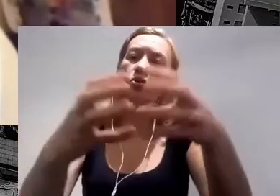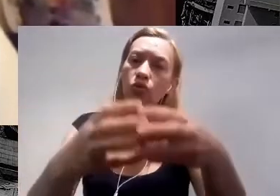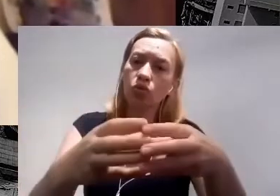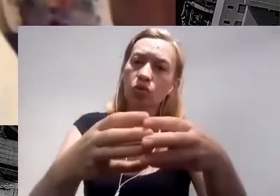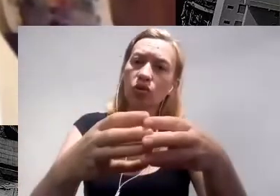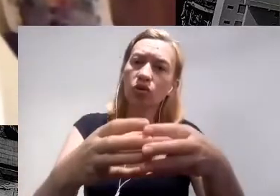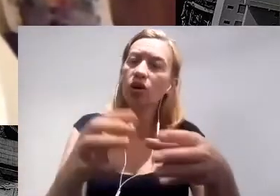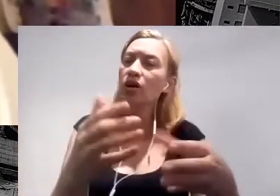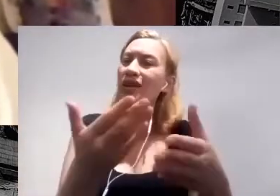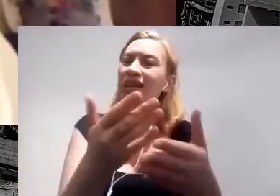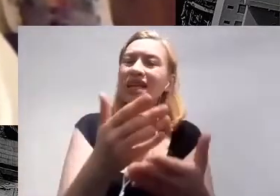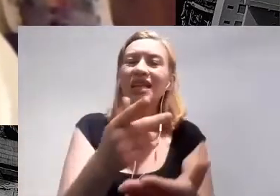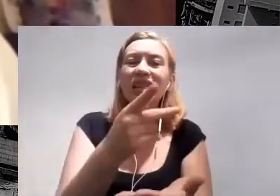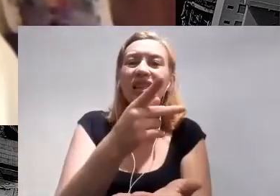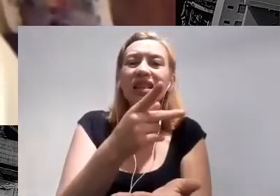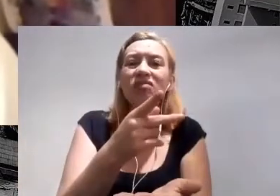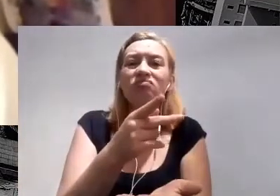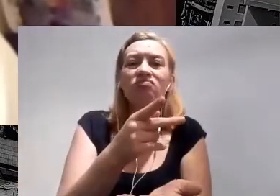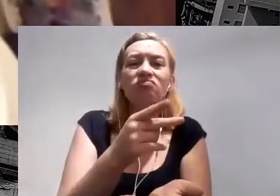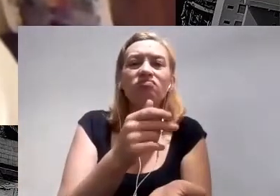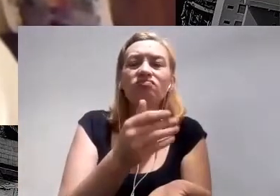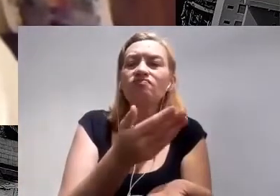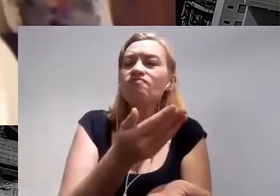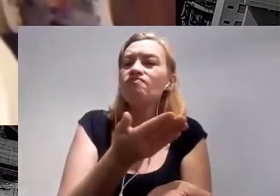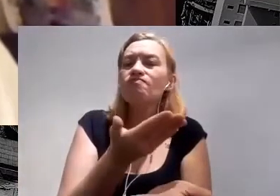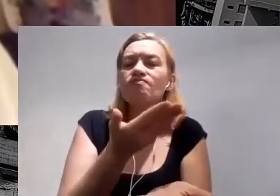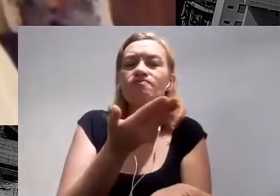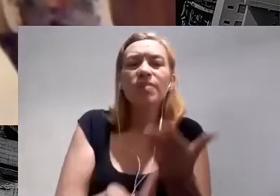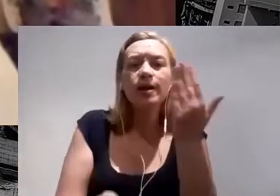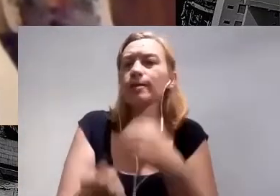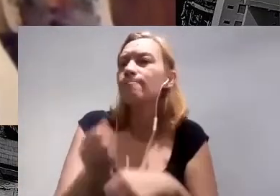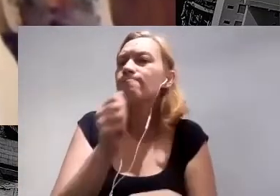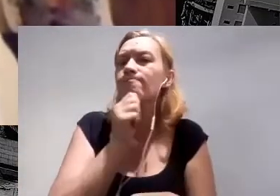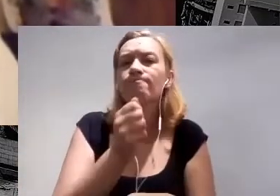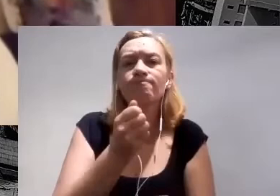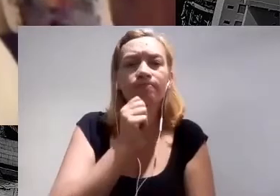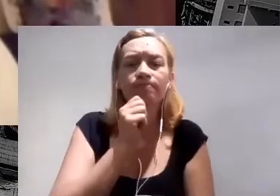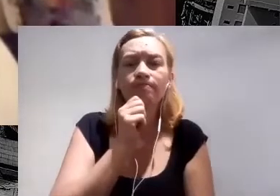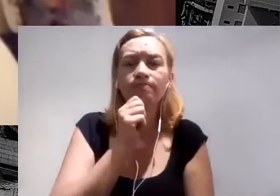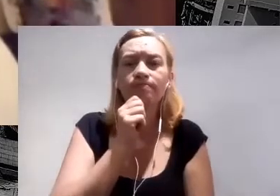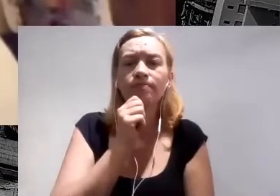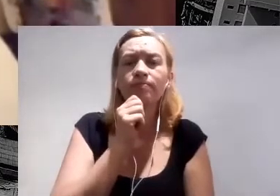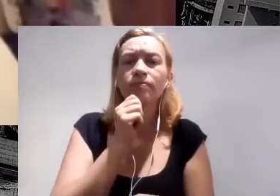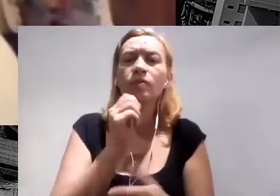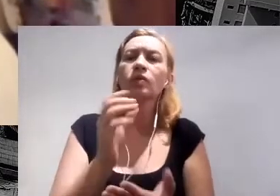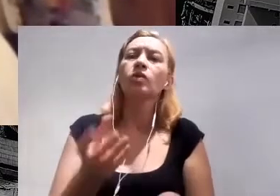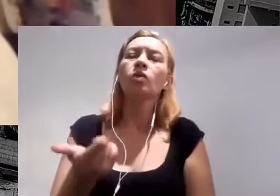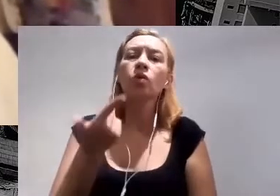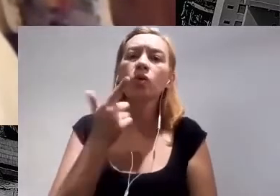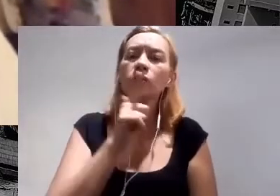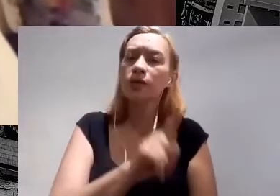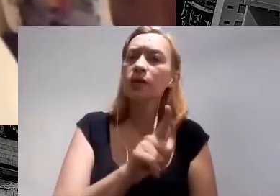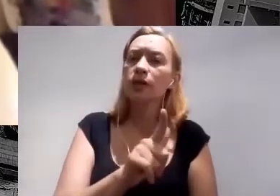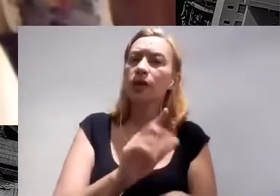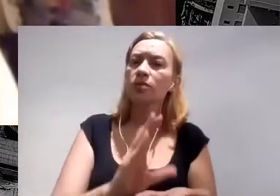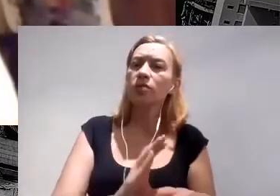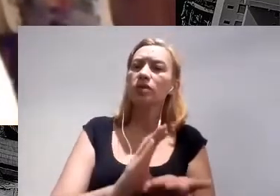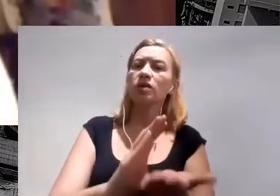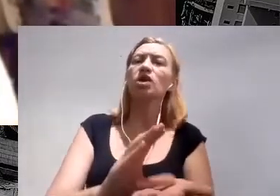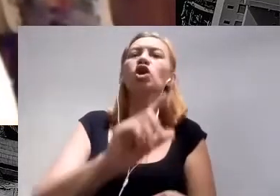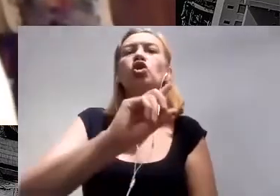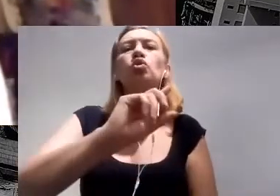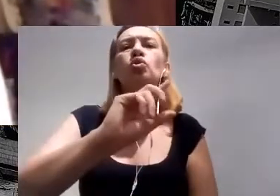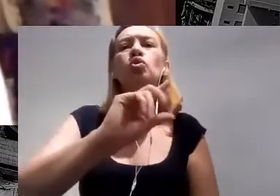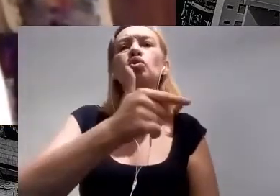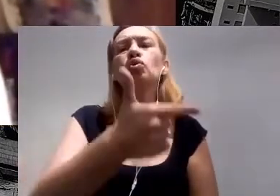Até o momento, captamos cerca de R$ 26 milhões nos últimos cinco anos e conseguimos alavancar cerca de R 240